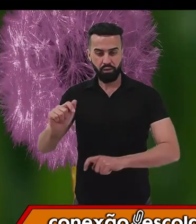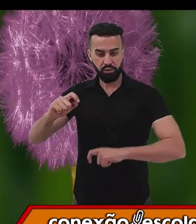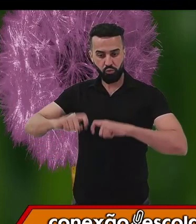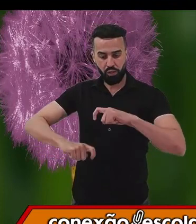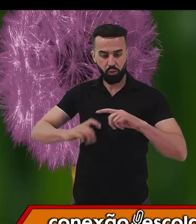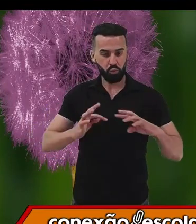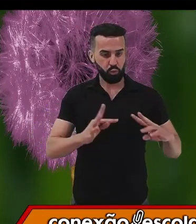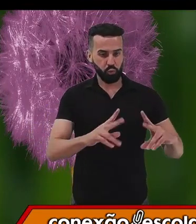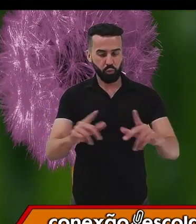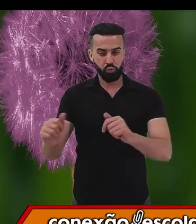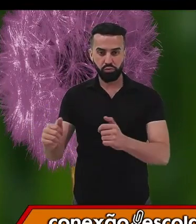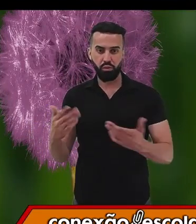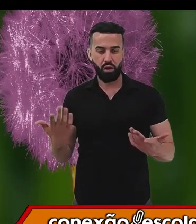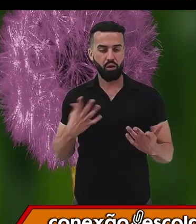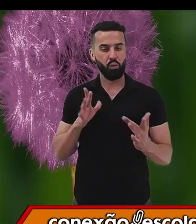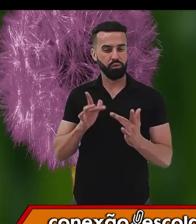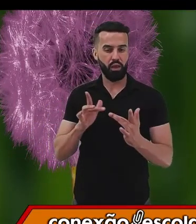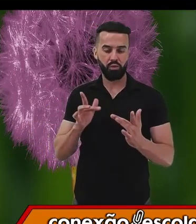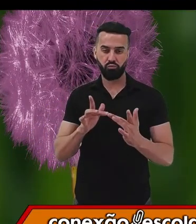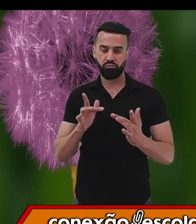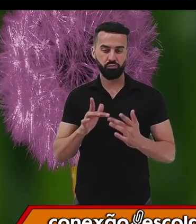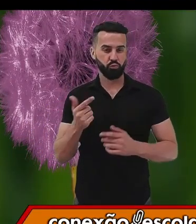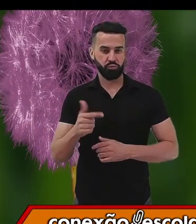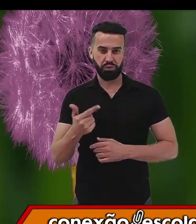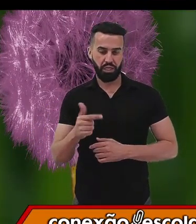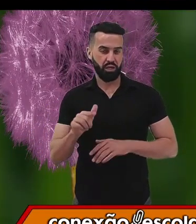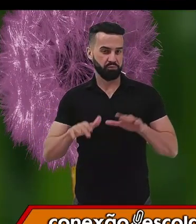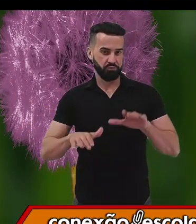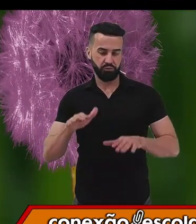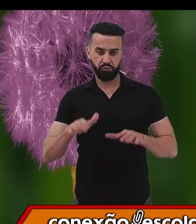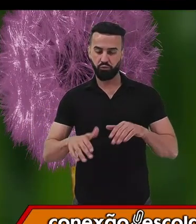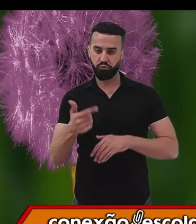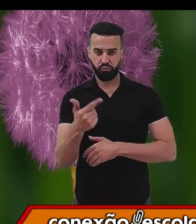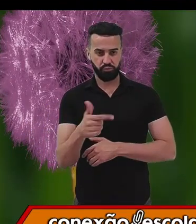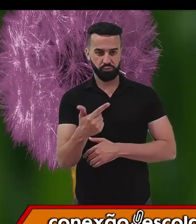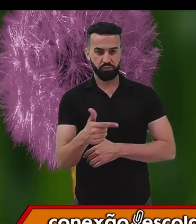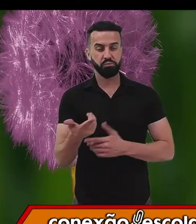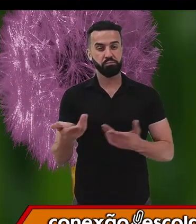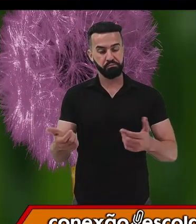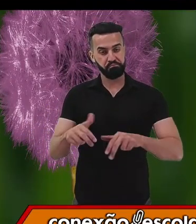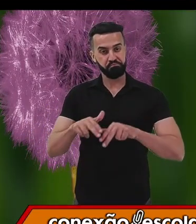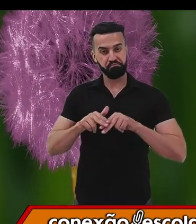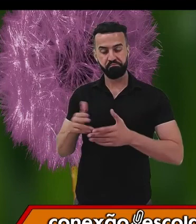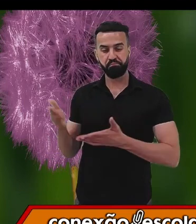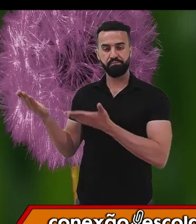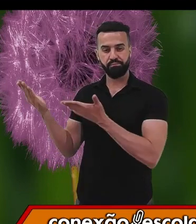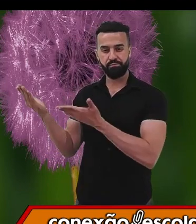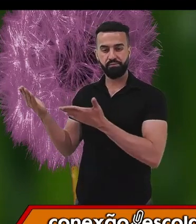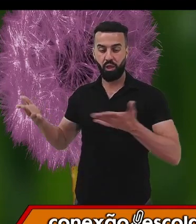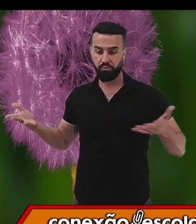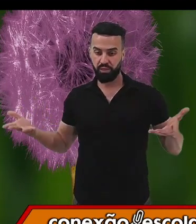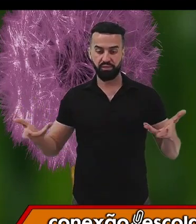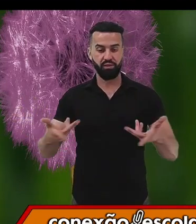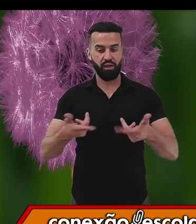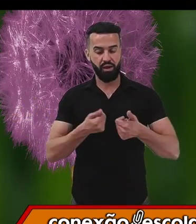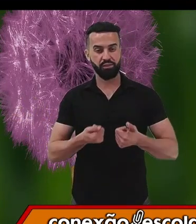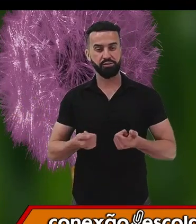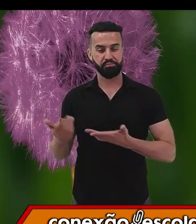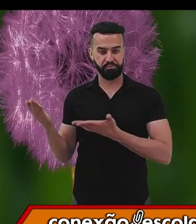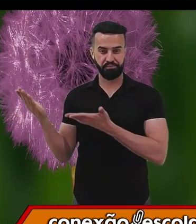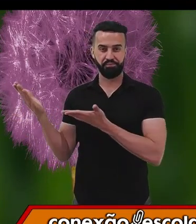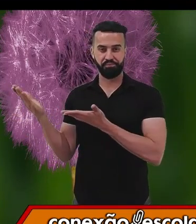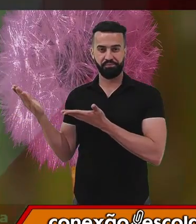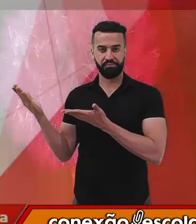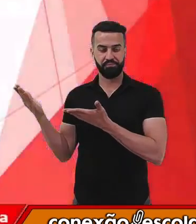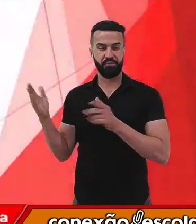através de um contato íntimo. Ok? Então aqui nós temos as habilidades da nossa videoaula de